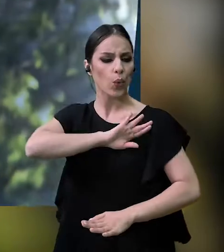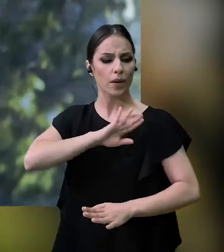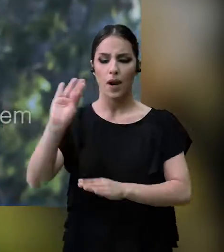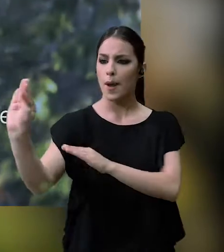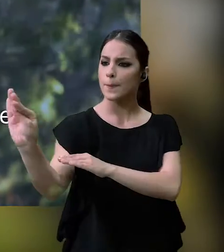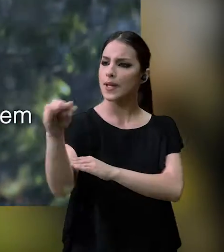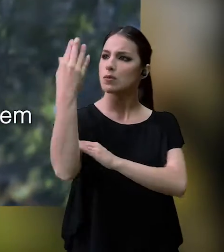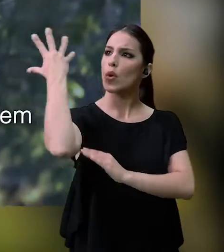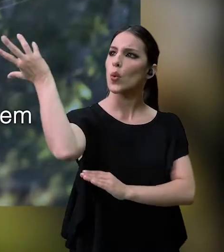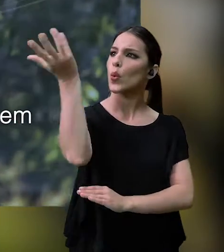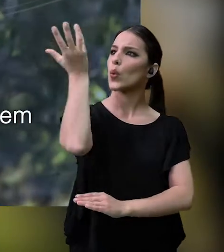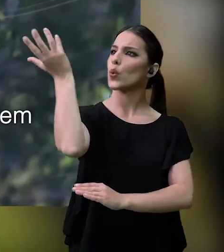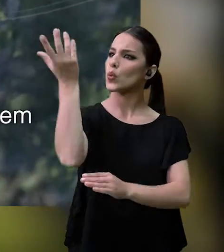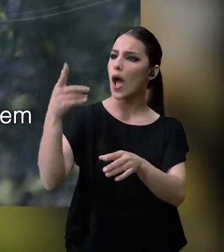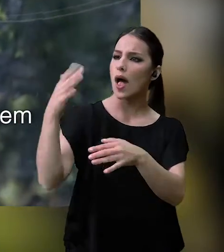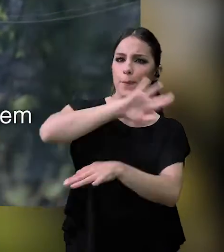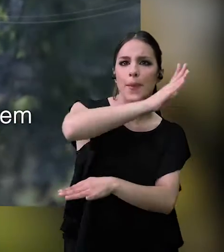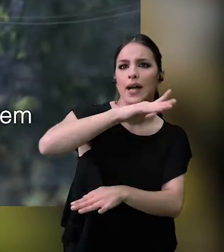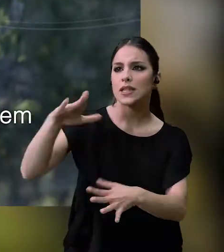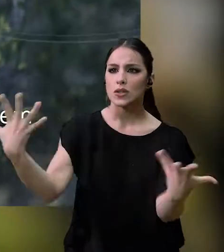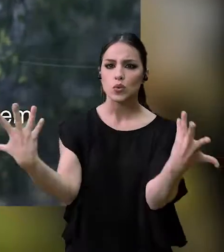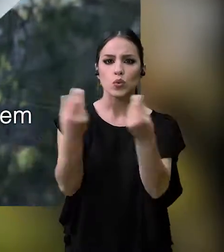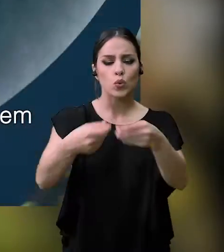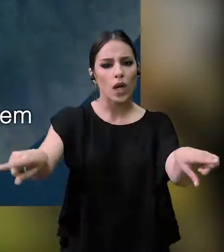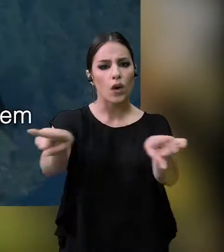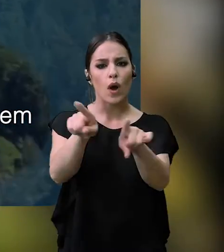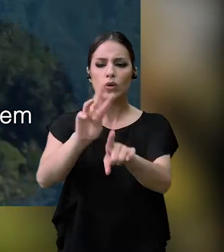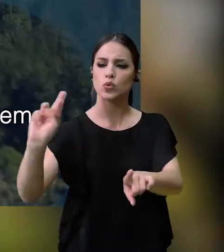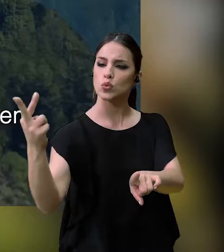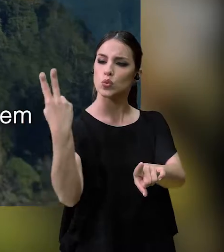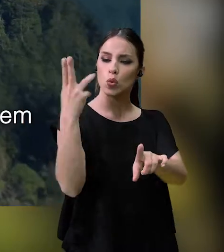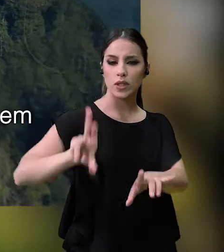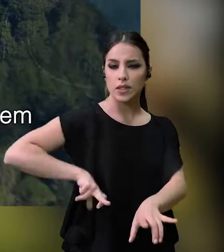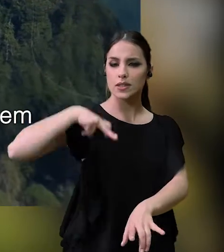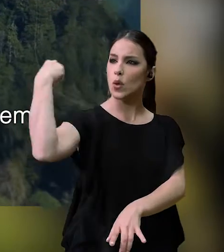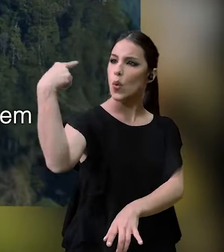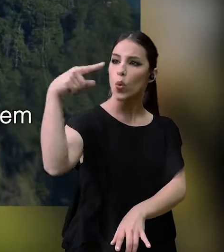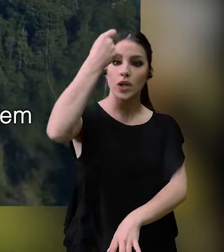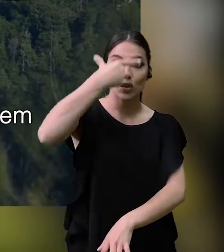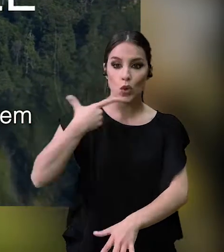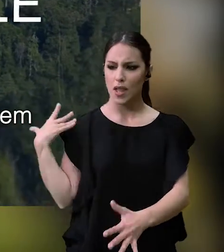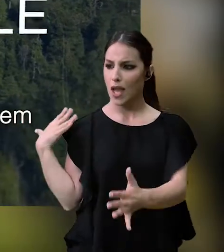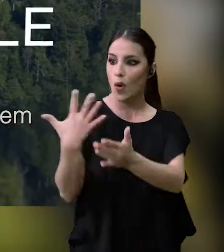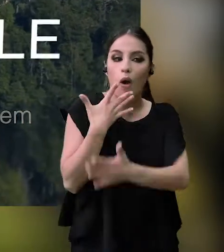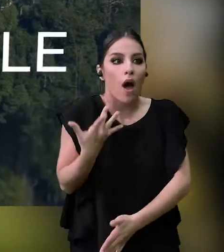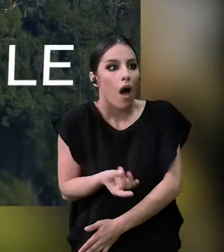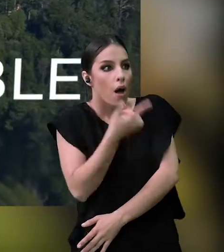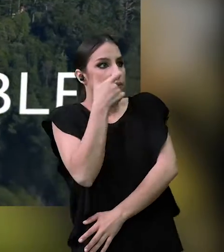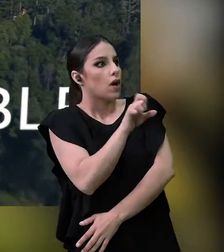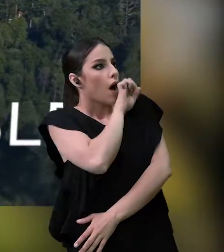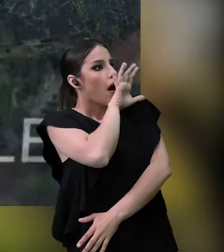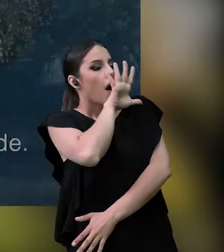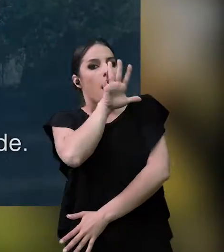De Perrar a Coimbra, o património cultural e a paisagem fundem-se em dois espaços de riqueza ímpar uma